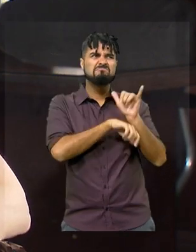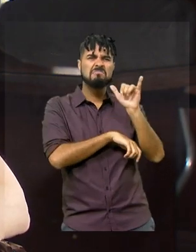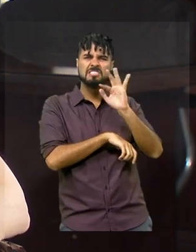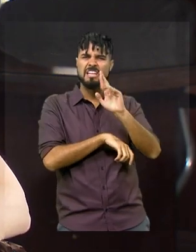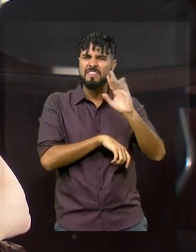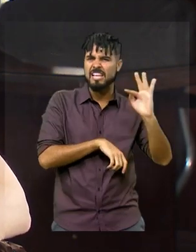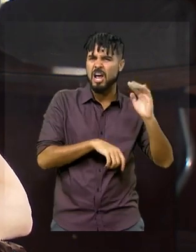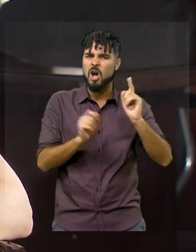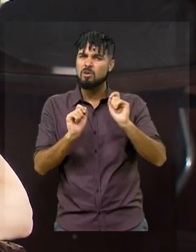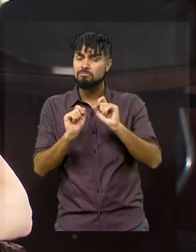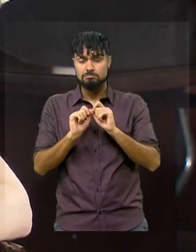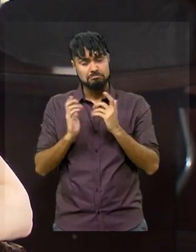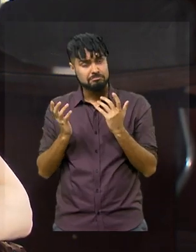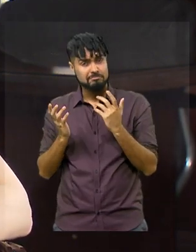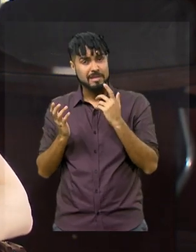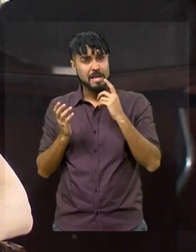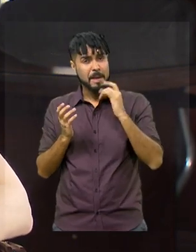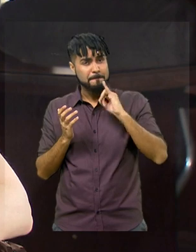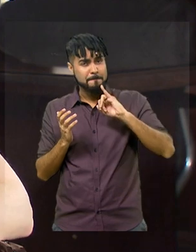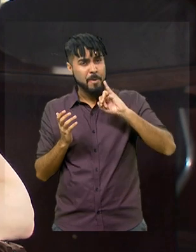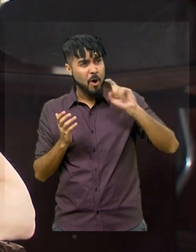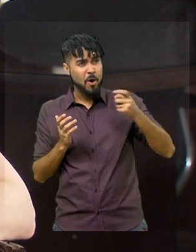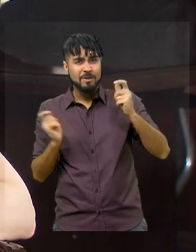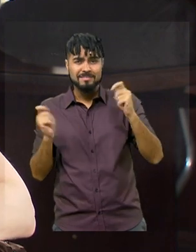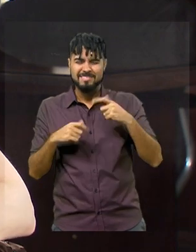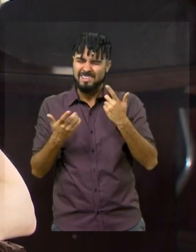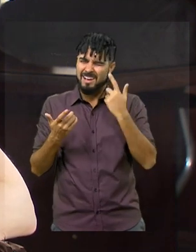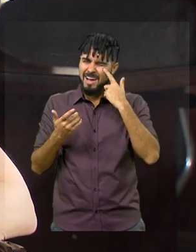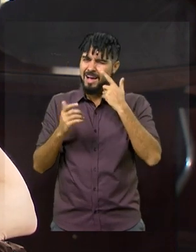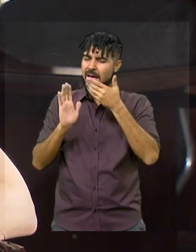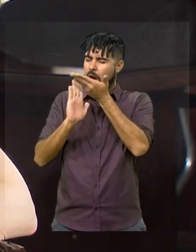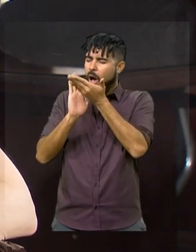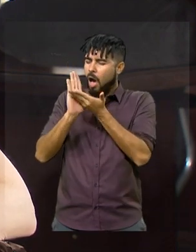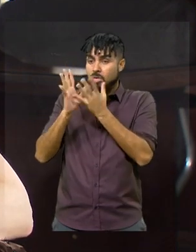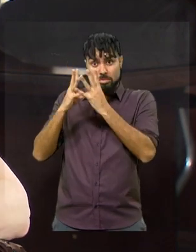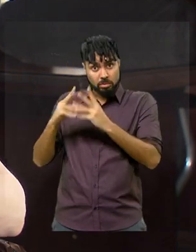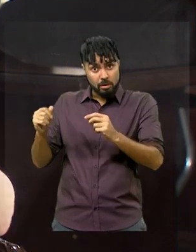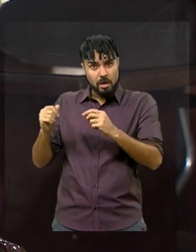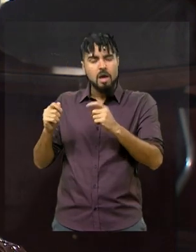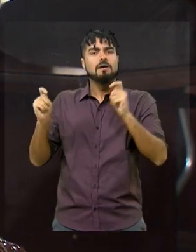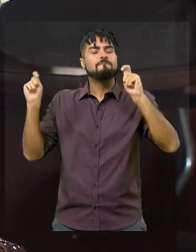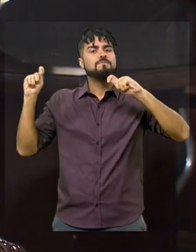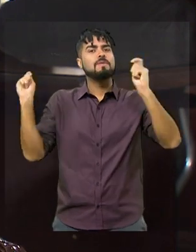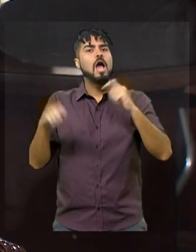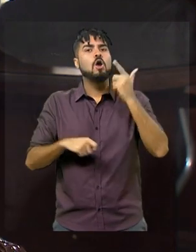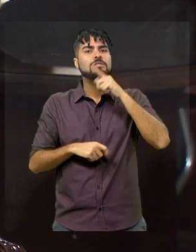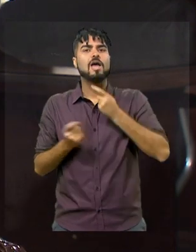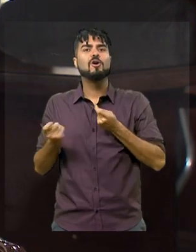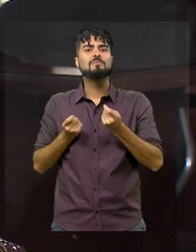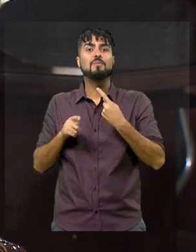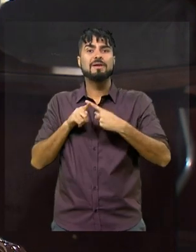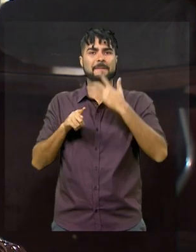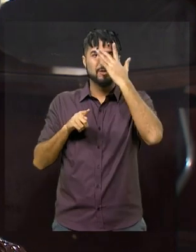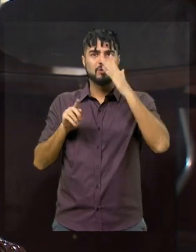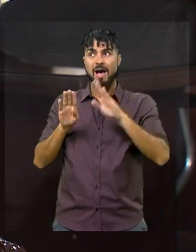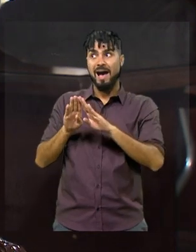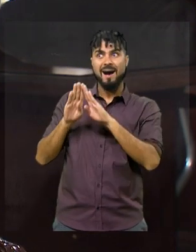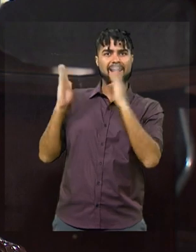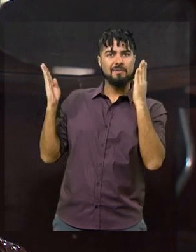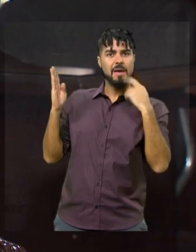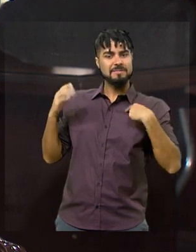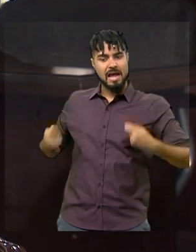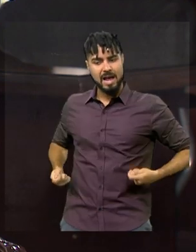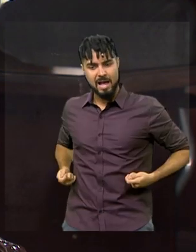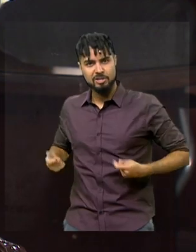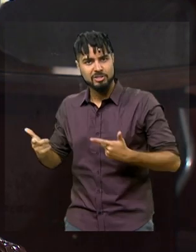mais. Então a medida provisória, desburocratizar, ela pode estar gerando uma economia para aquele que tem que gastar, que é quem começa com a